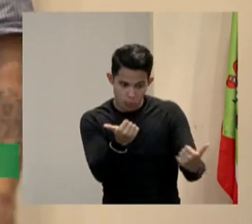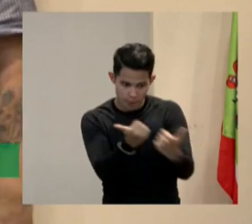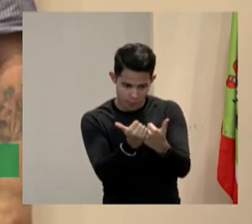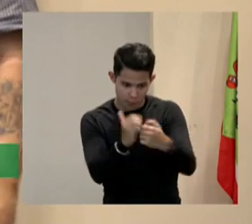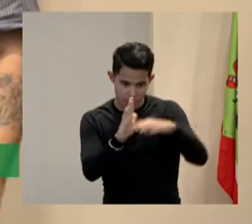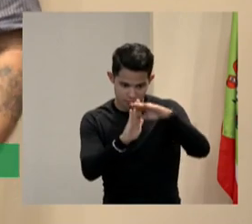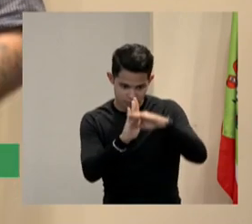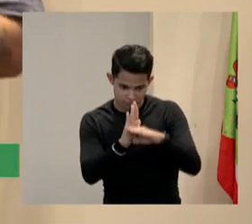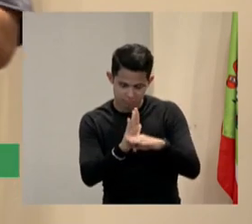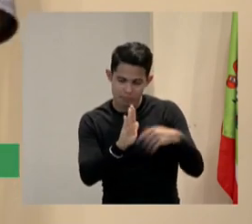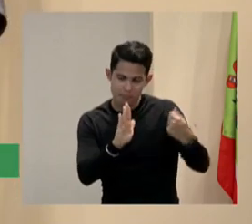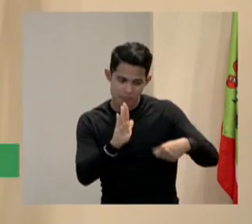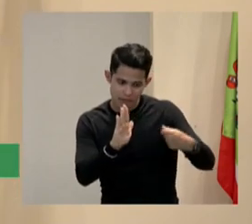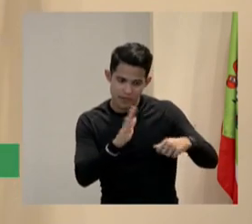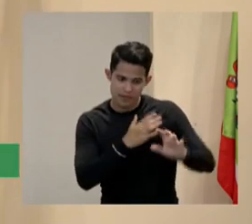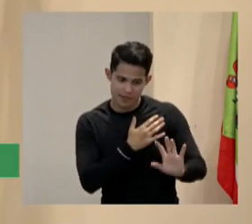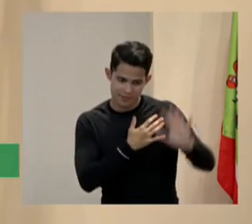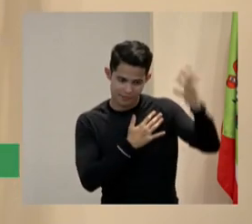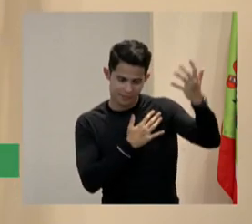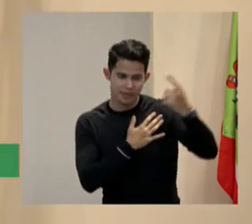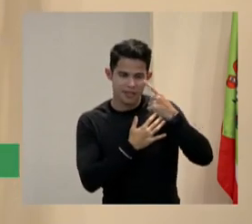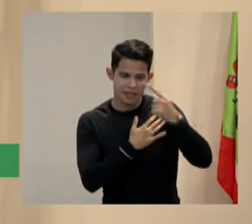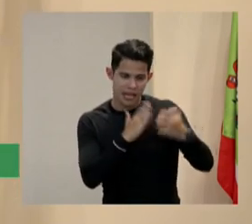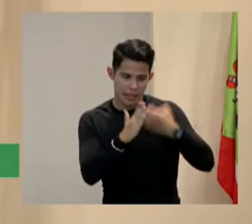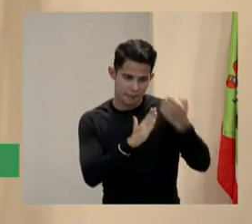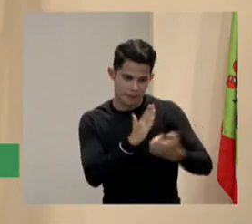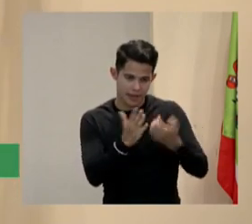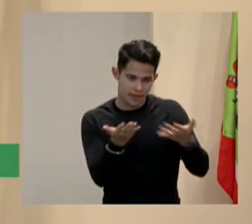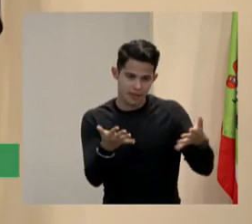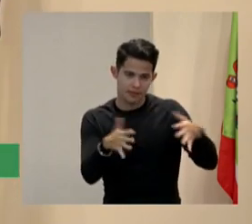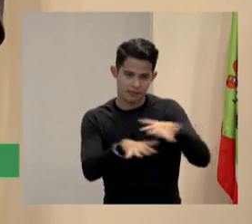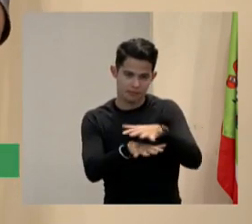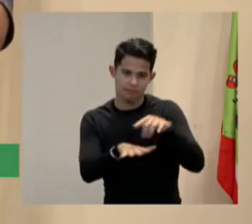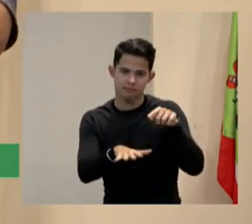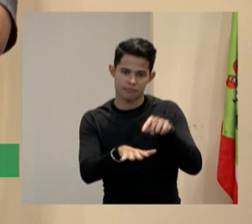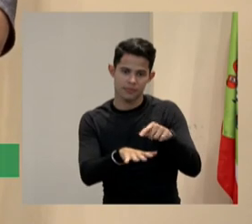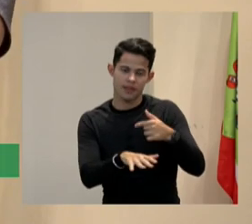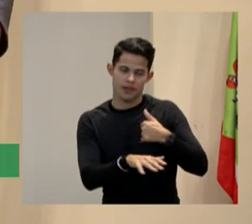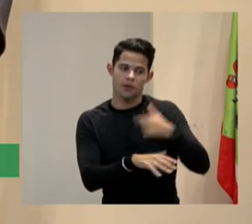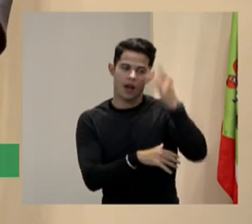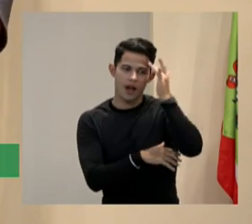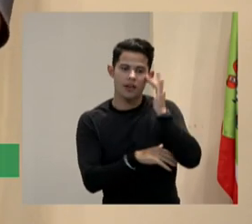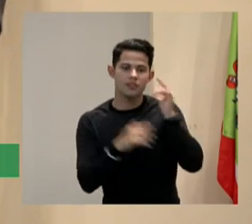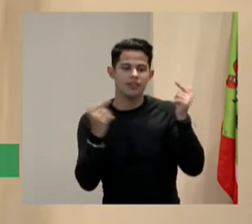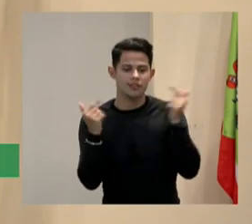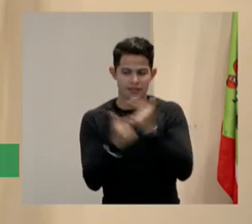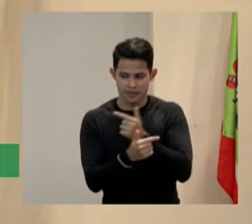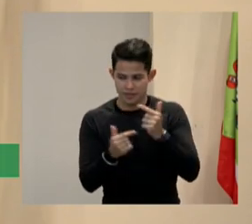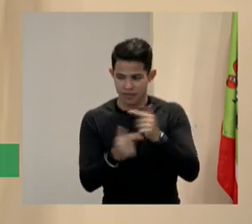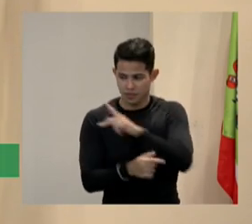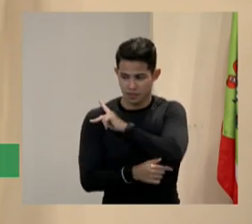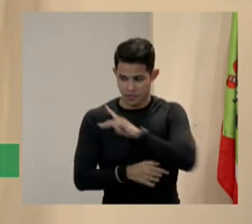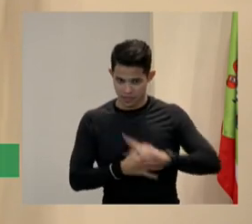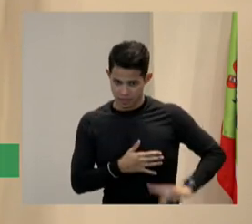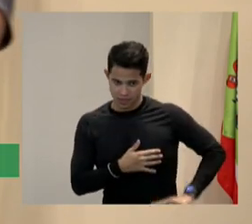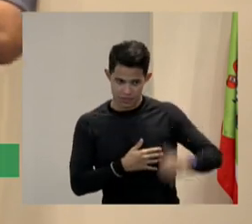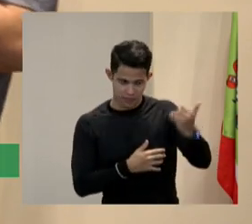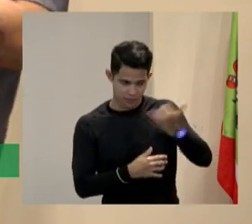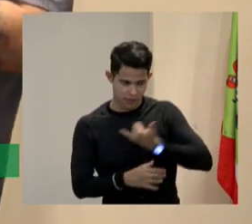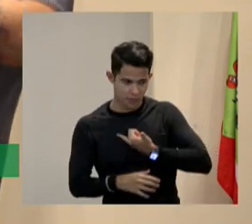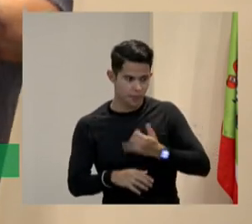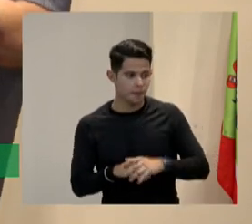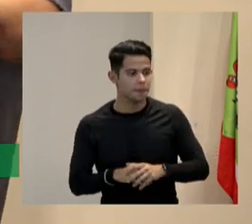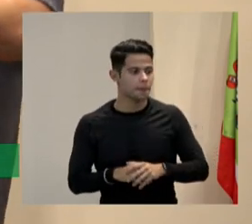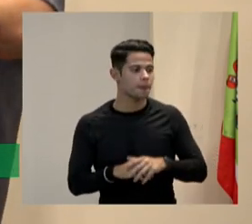simples assim e você vê que a empresa é tão inclusiva que eu achei engraçado que o presidente ele falou assim ele estava